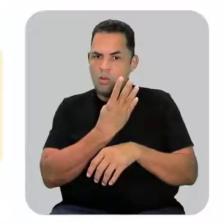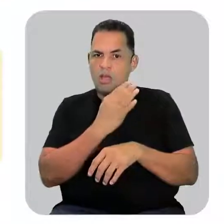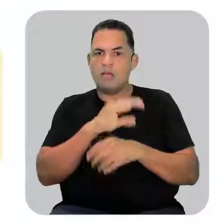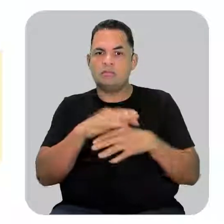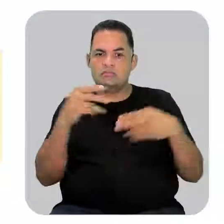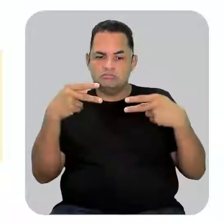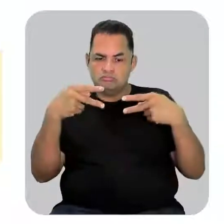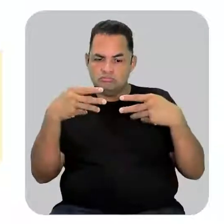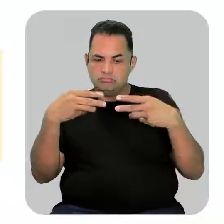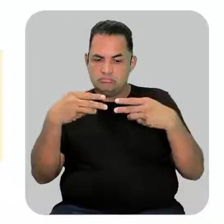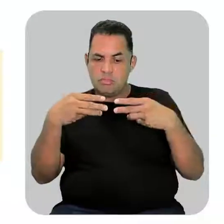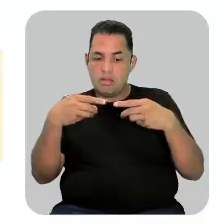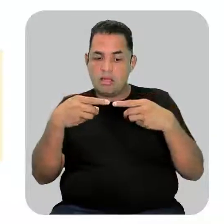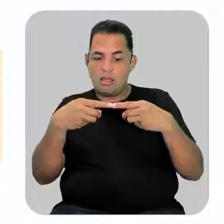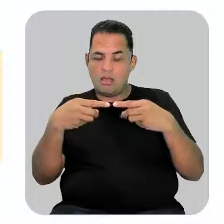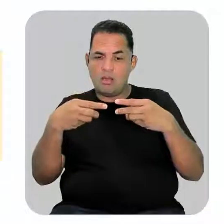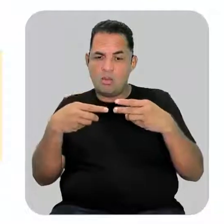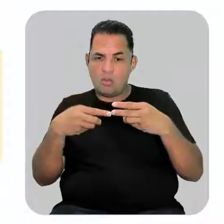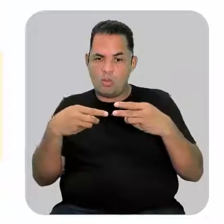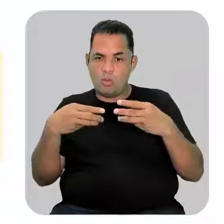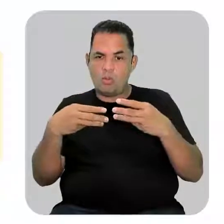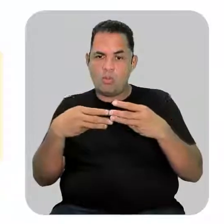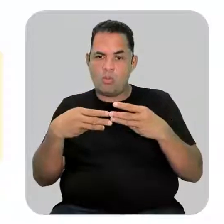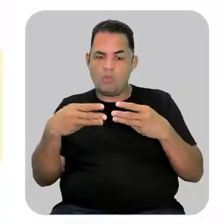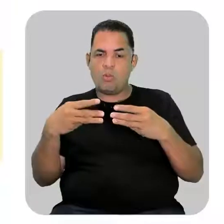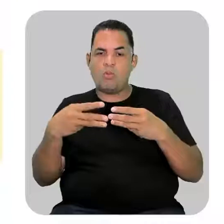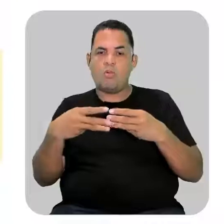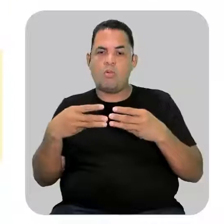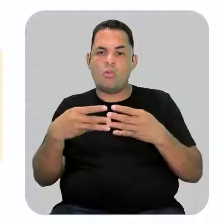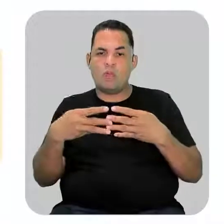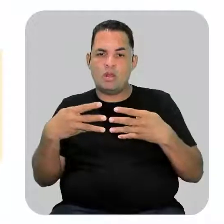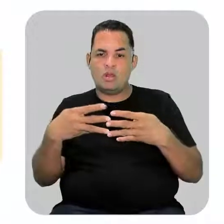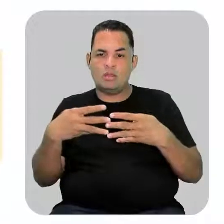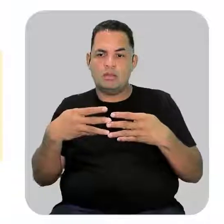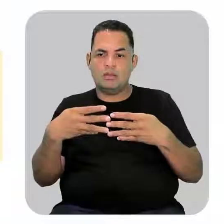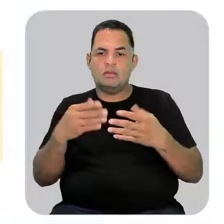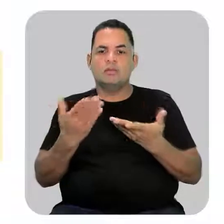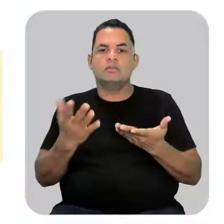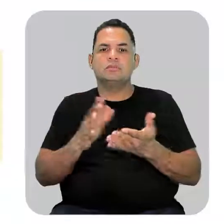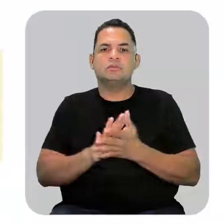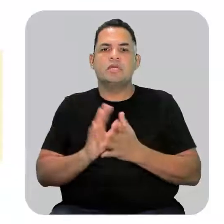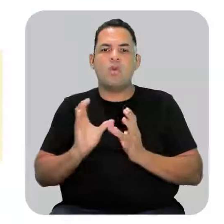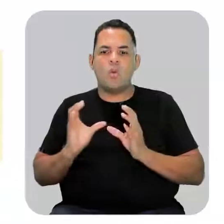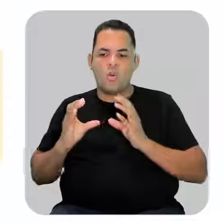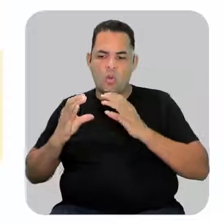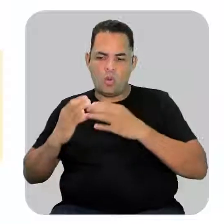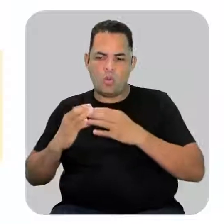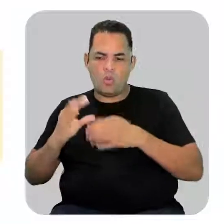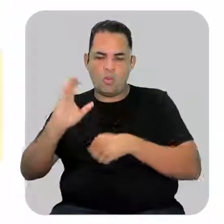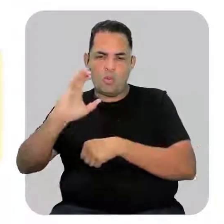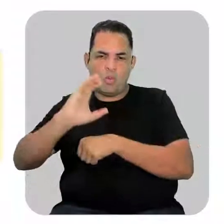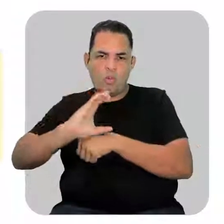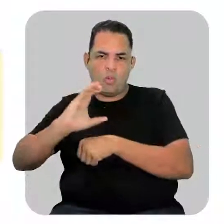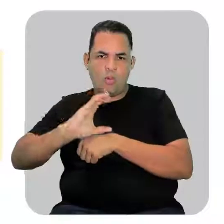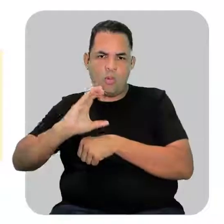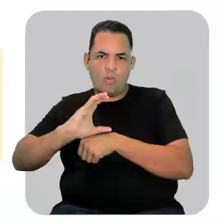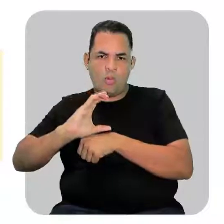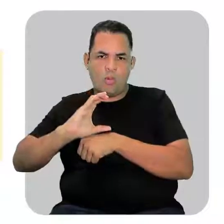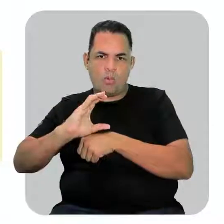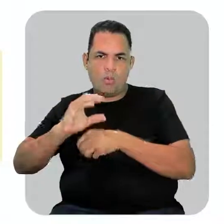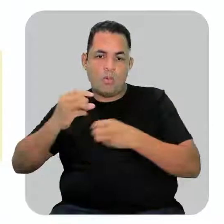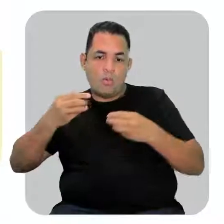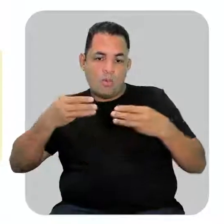E aí, que acontece? Os grupos substituintes são grupos de carbonos que se